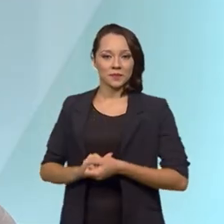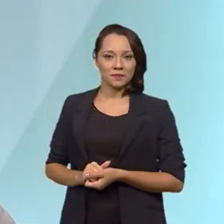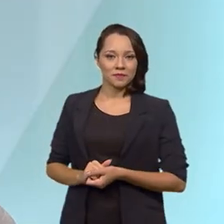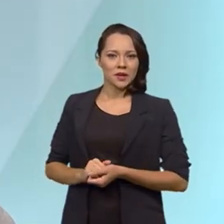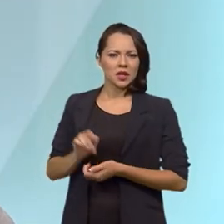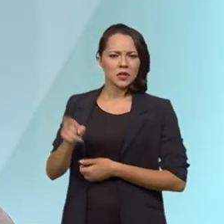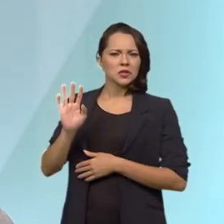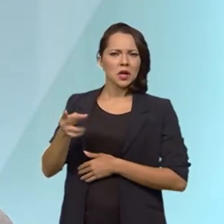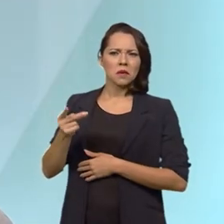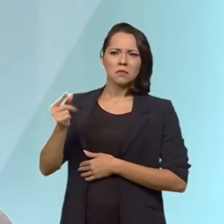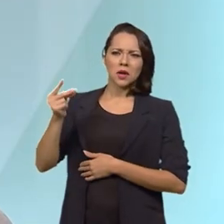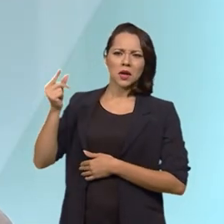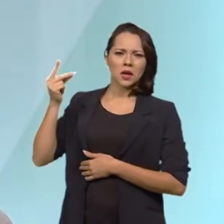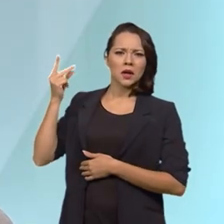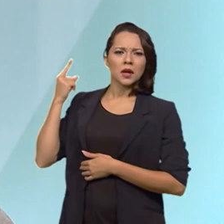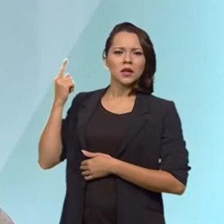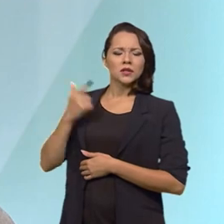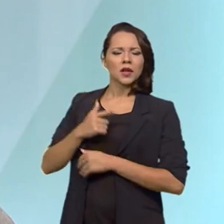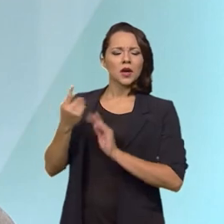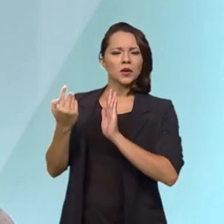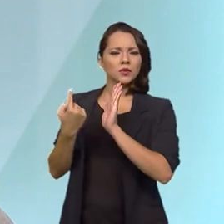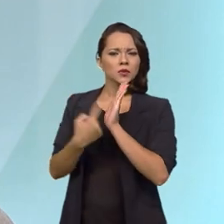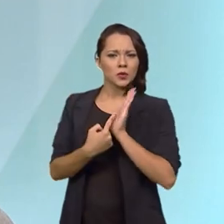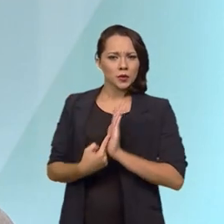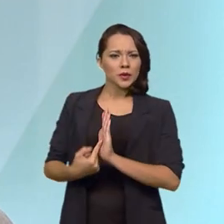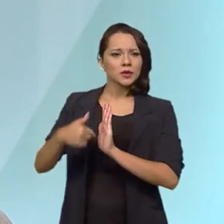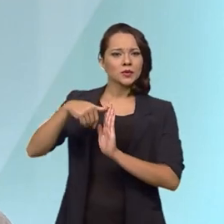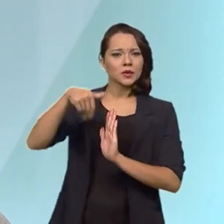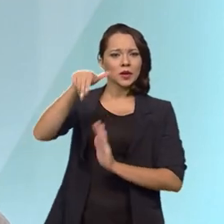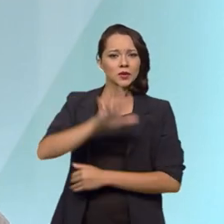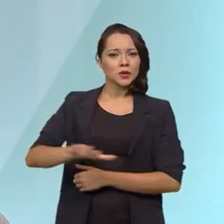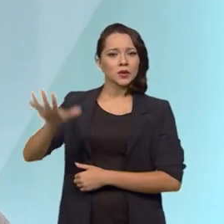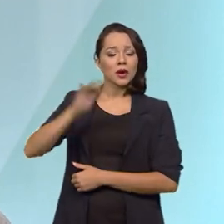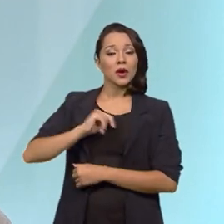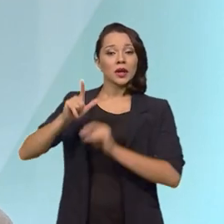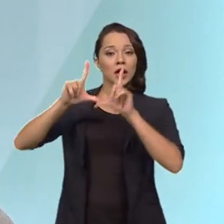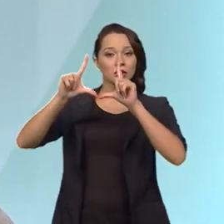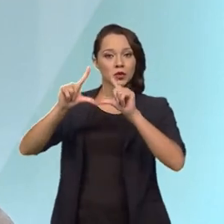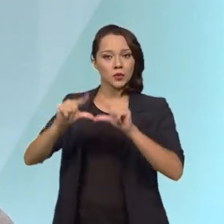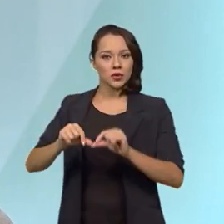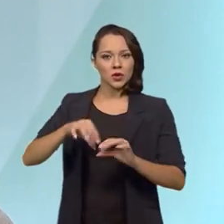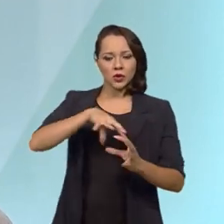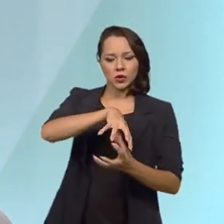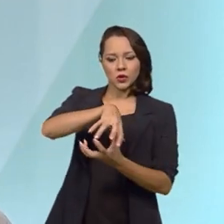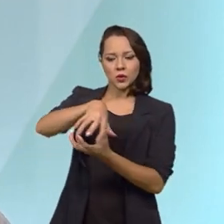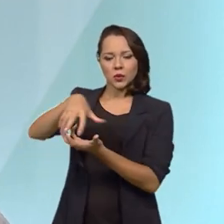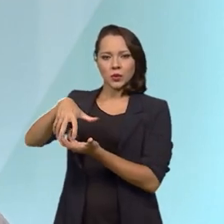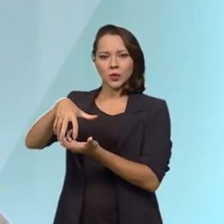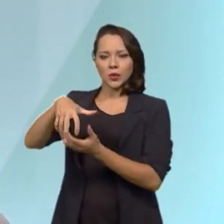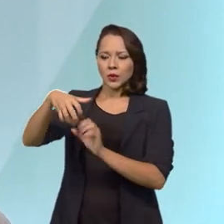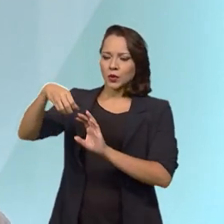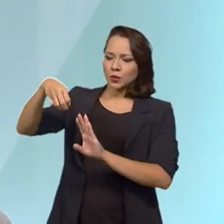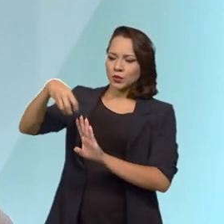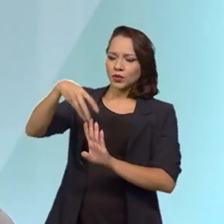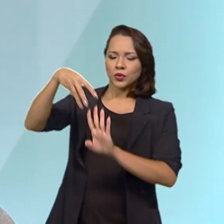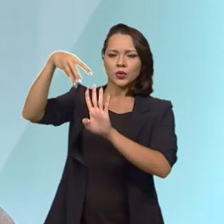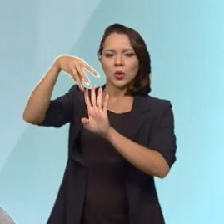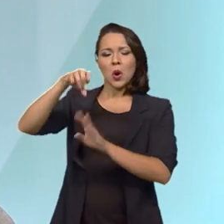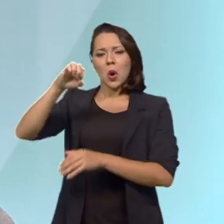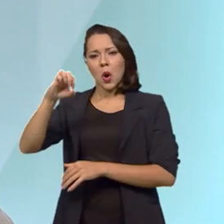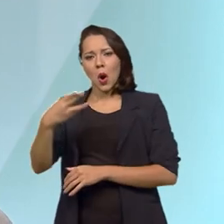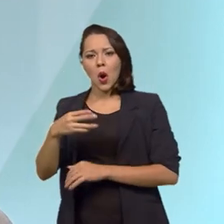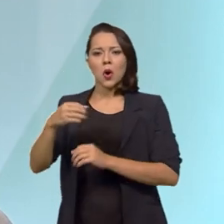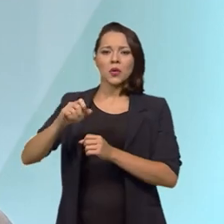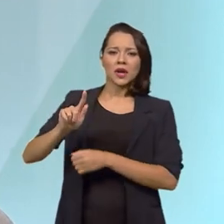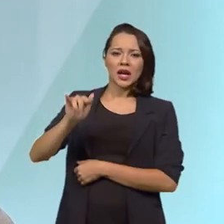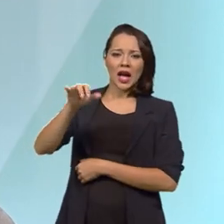que já vinham dentro dos compromissos nacionais determinados, que é um compromisso de redução de emissões de gás de efeito estufa, nessas iniciativas